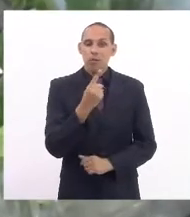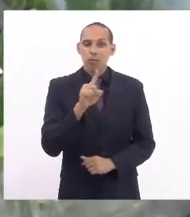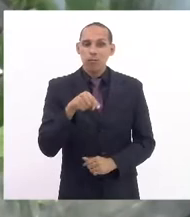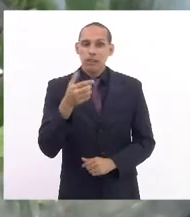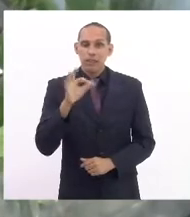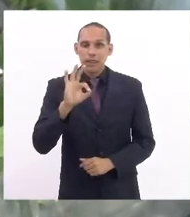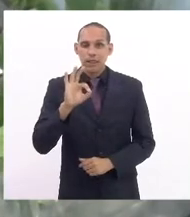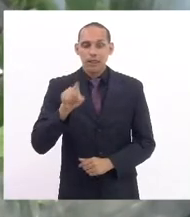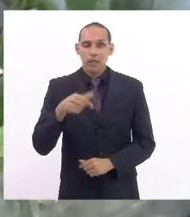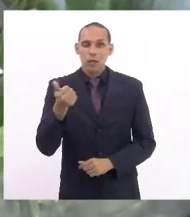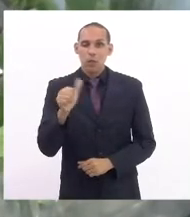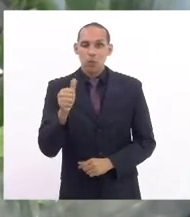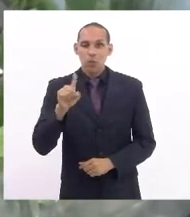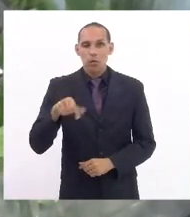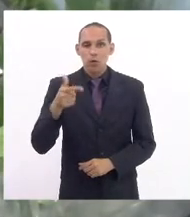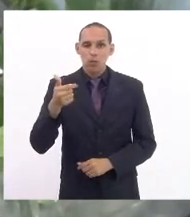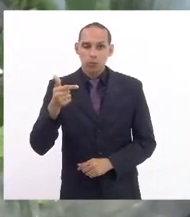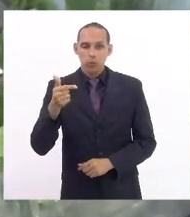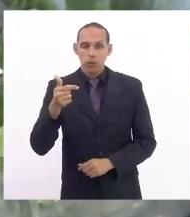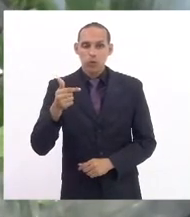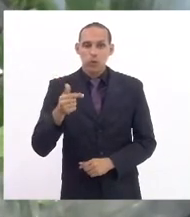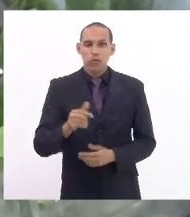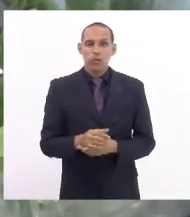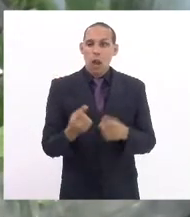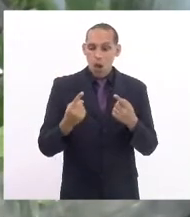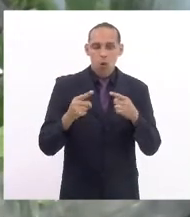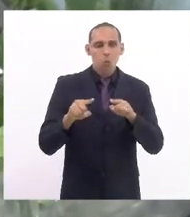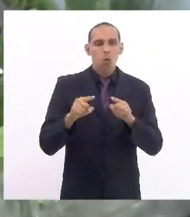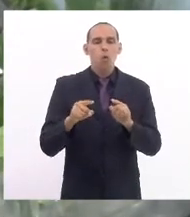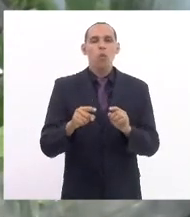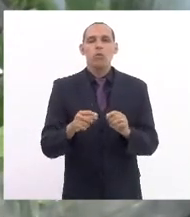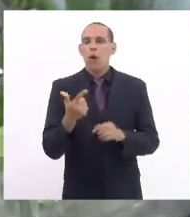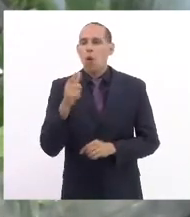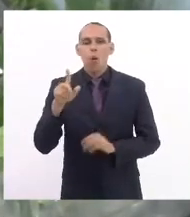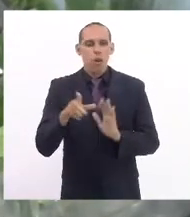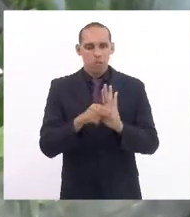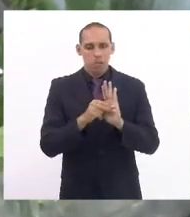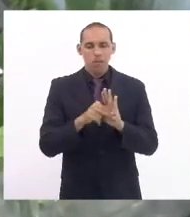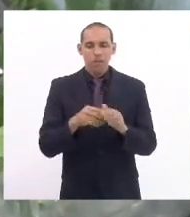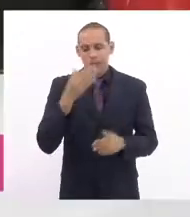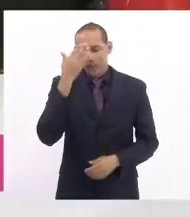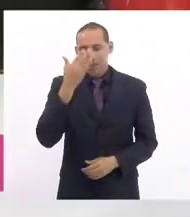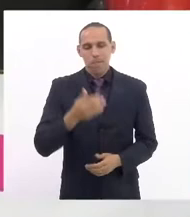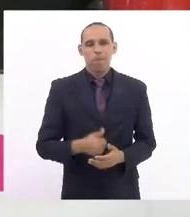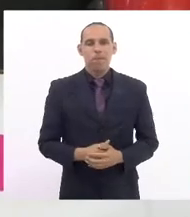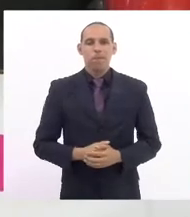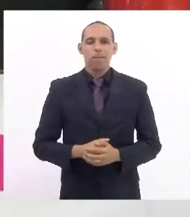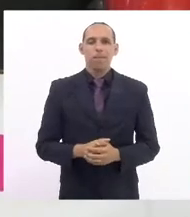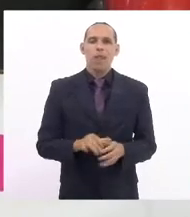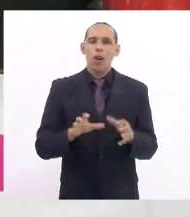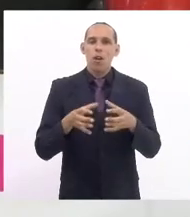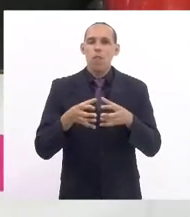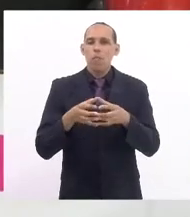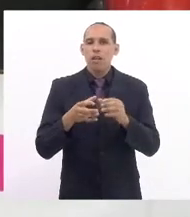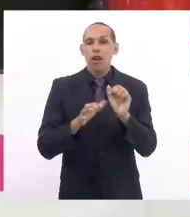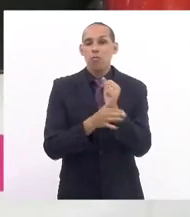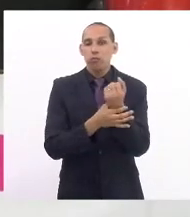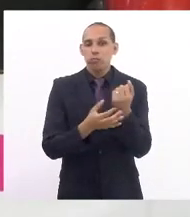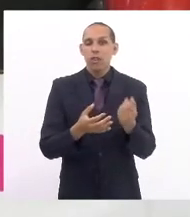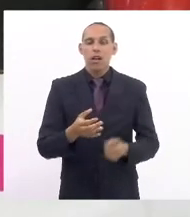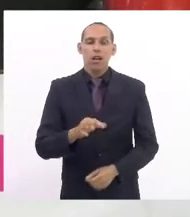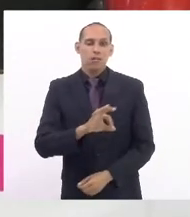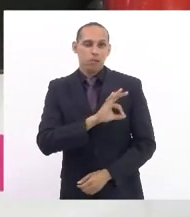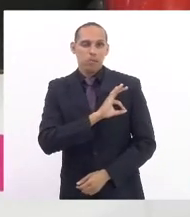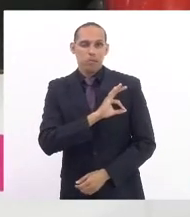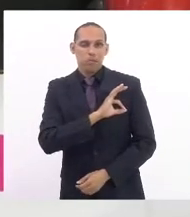10, 11, 12, e contrárias de mais emendas. Obrigada. Pela comissão de segurança pública e assuntos